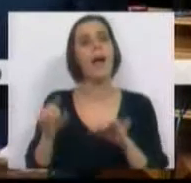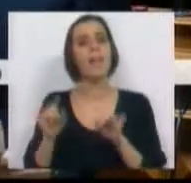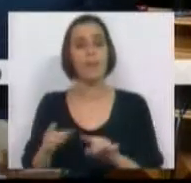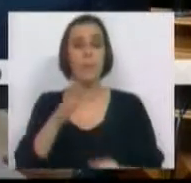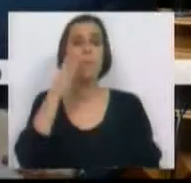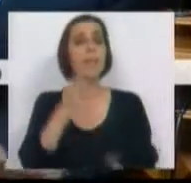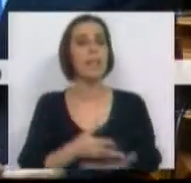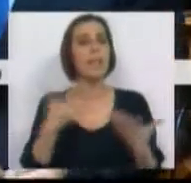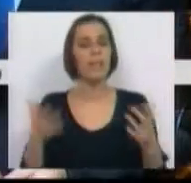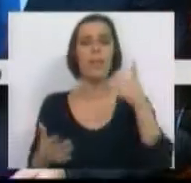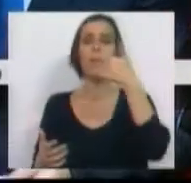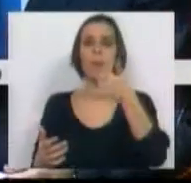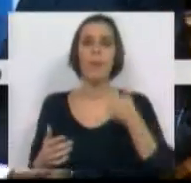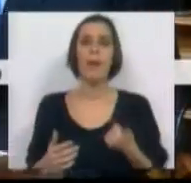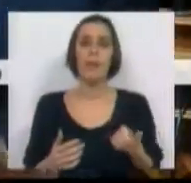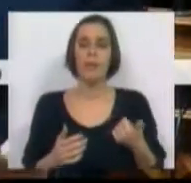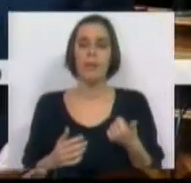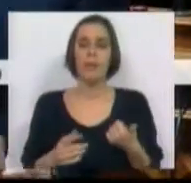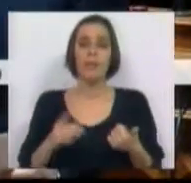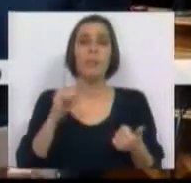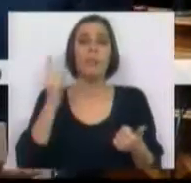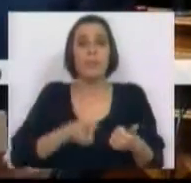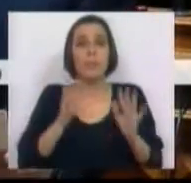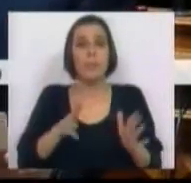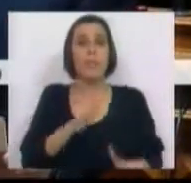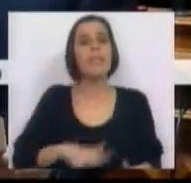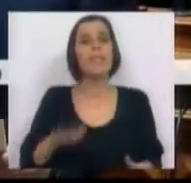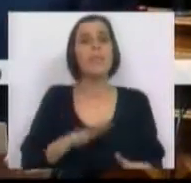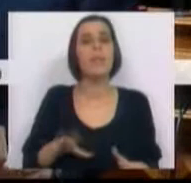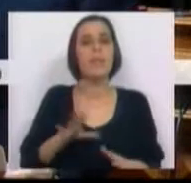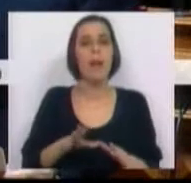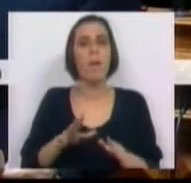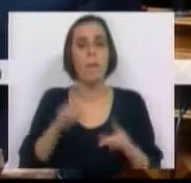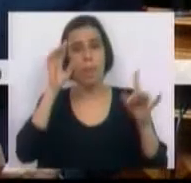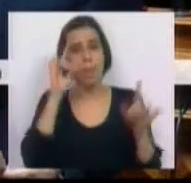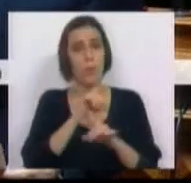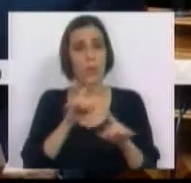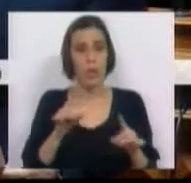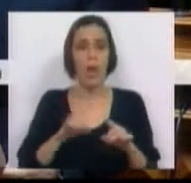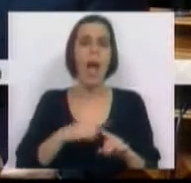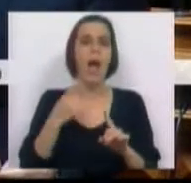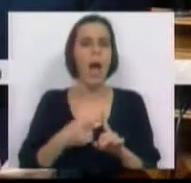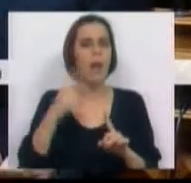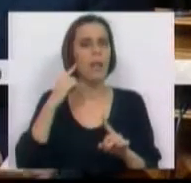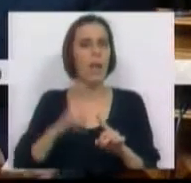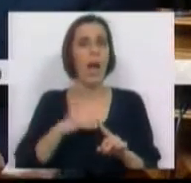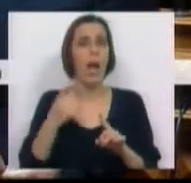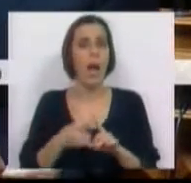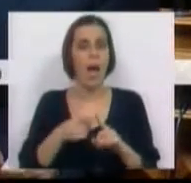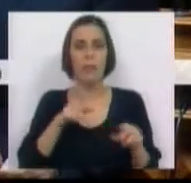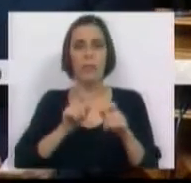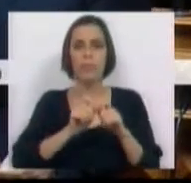dizendo o seguinte, Primeiro, é forçoso que a situação de docentes, ano após ano e